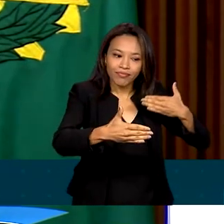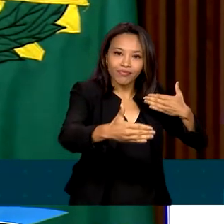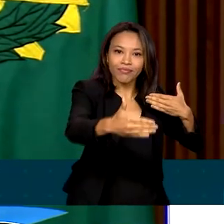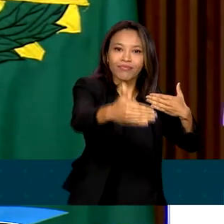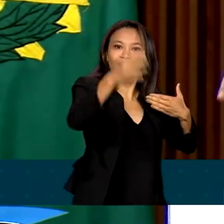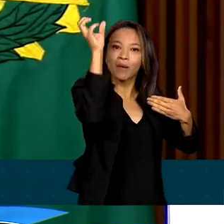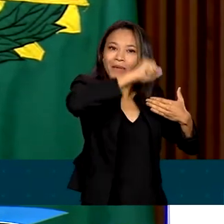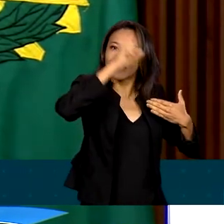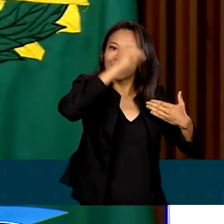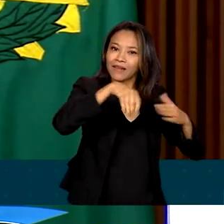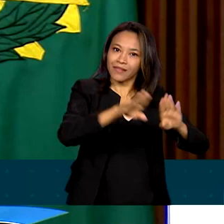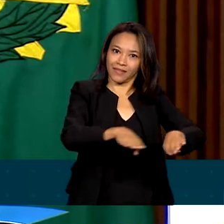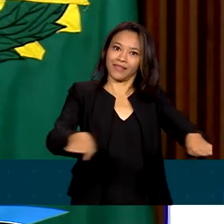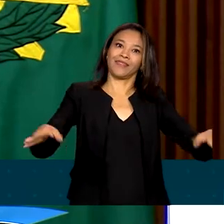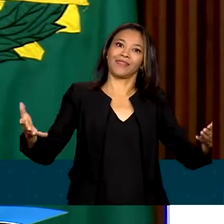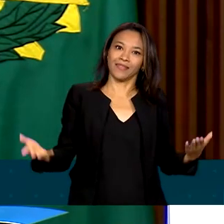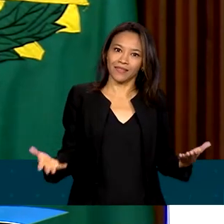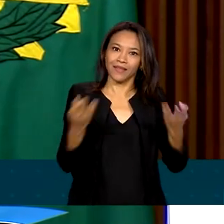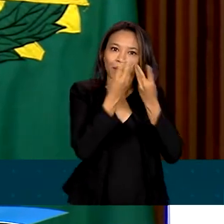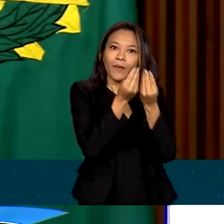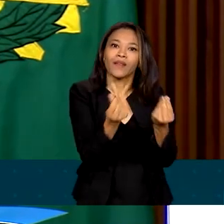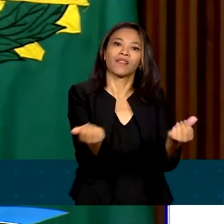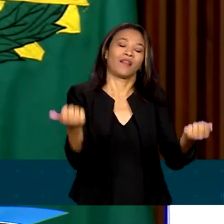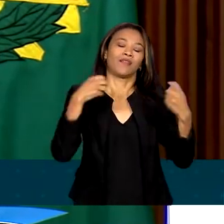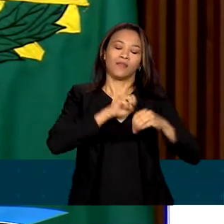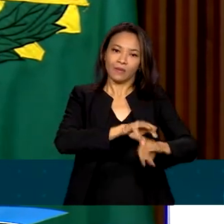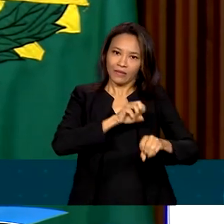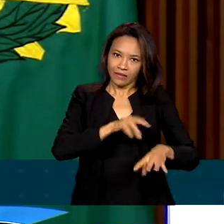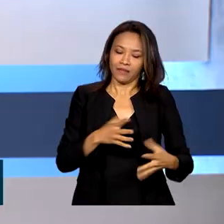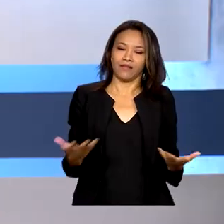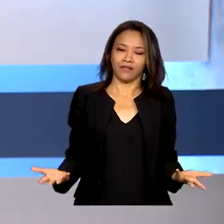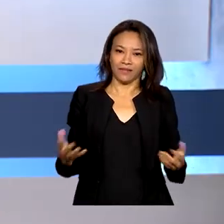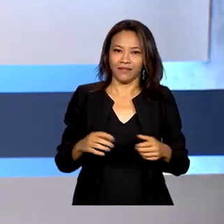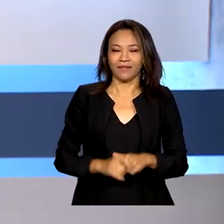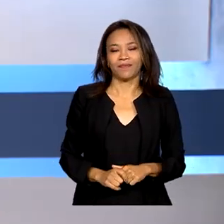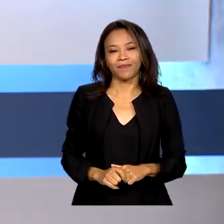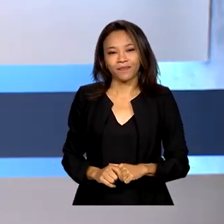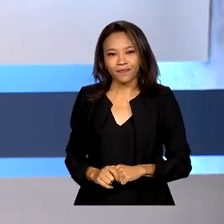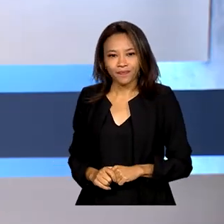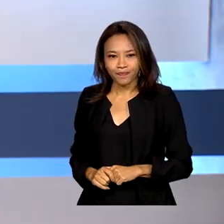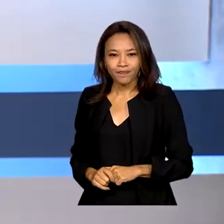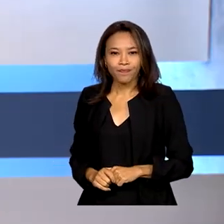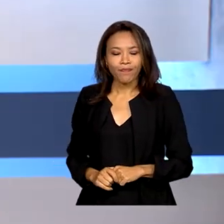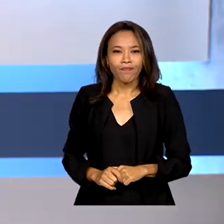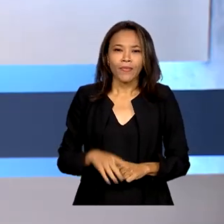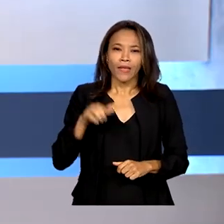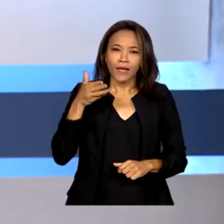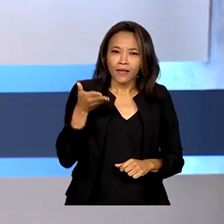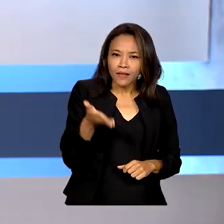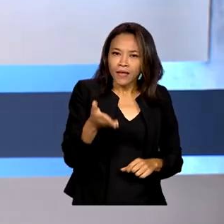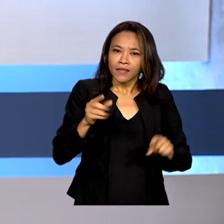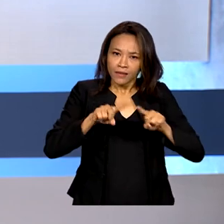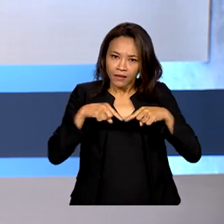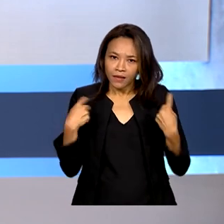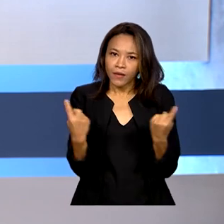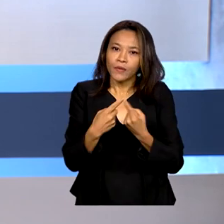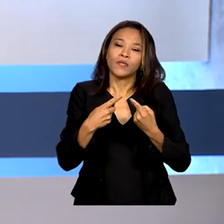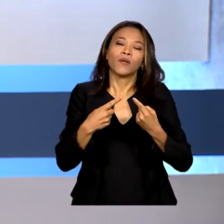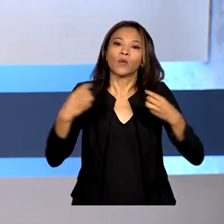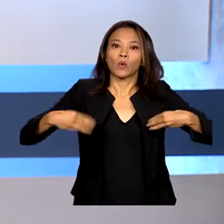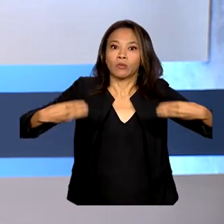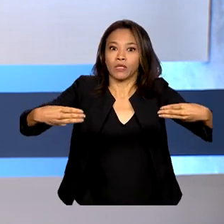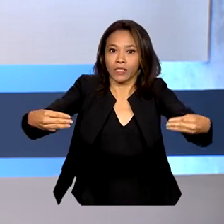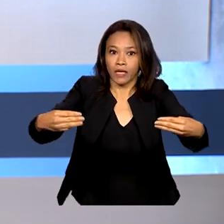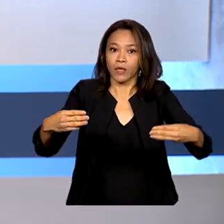aprendizado da meninada, com a qualidade da educação que eles vão ter. E durante a reunião ministerial, o presidente